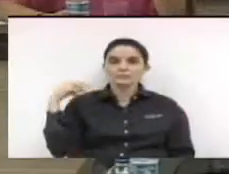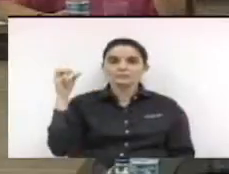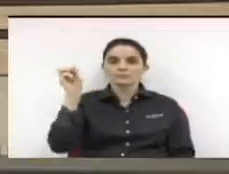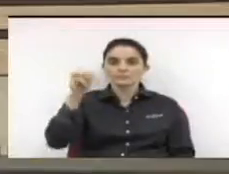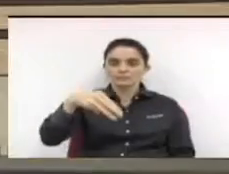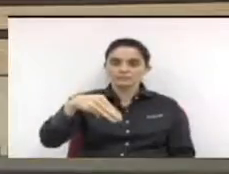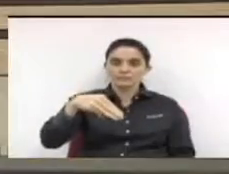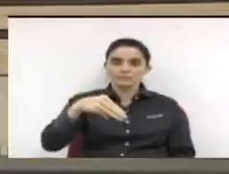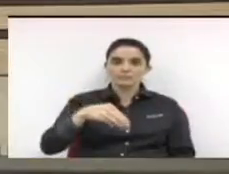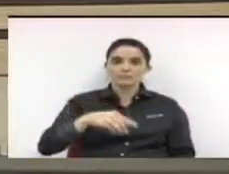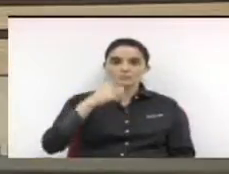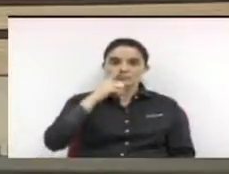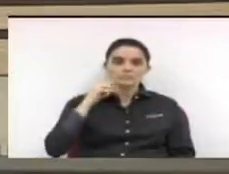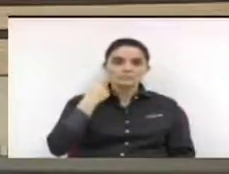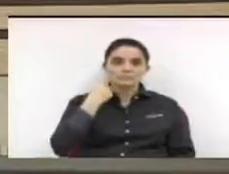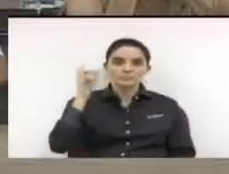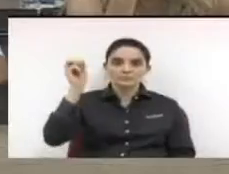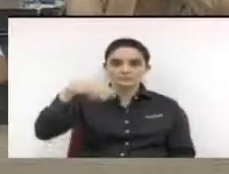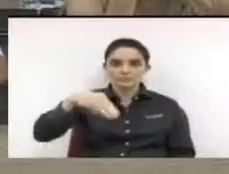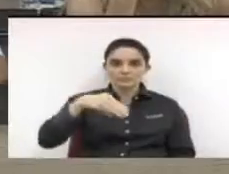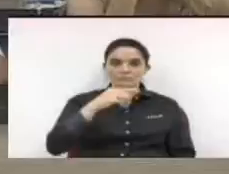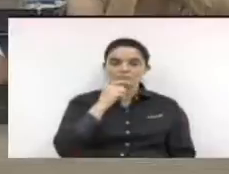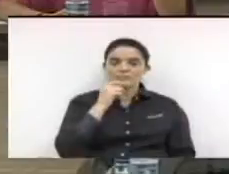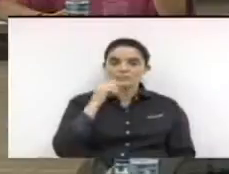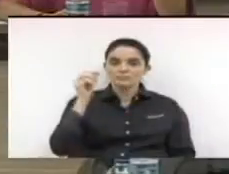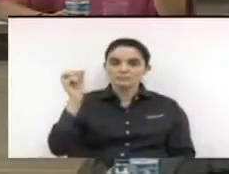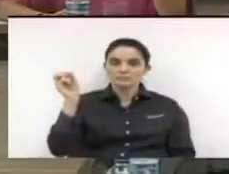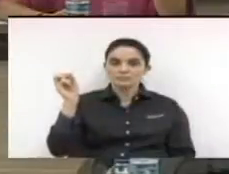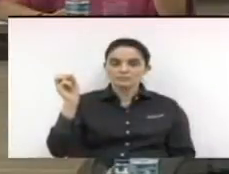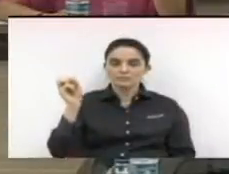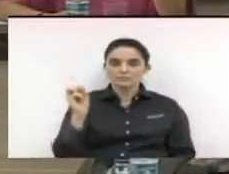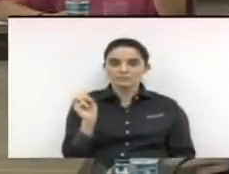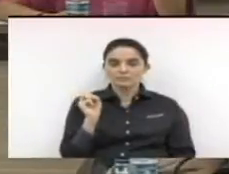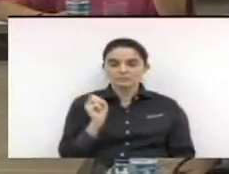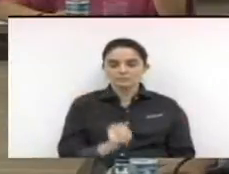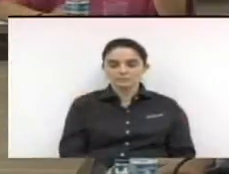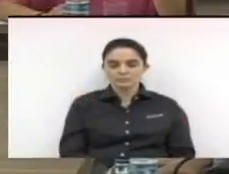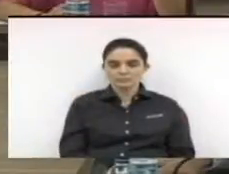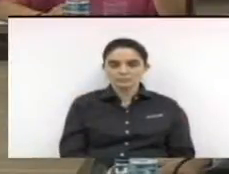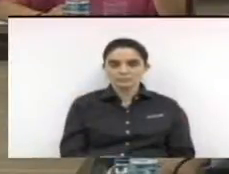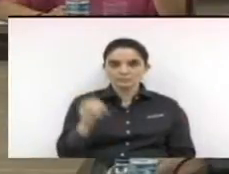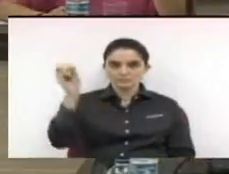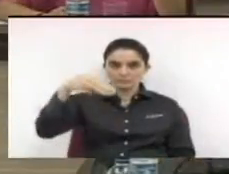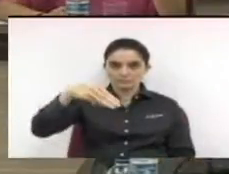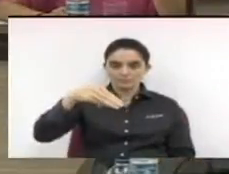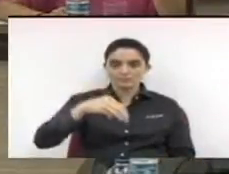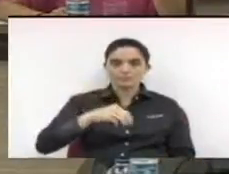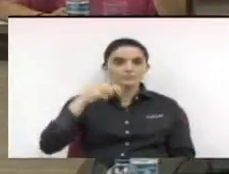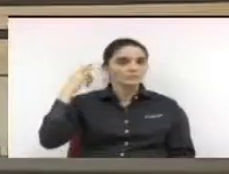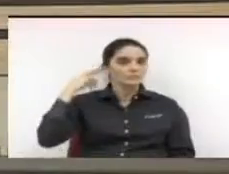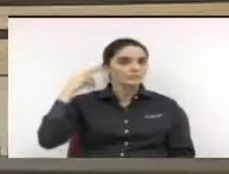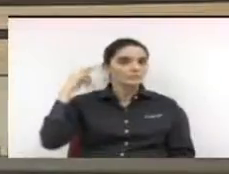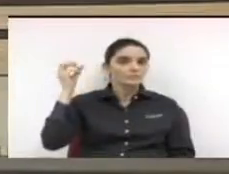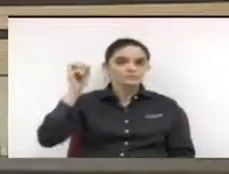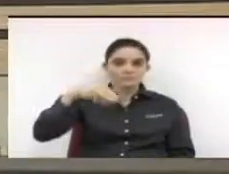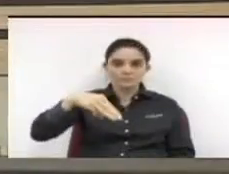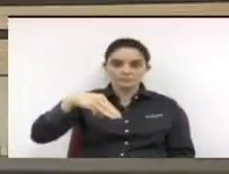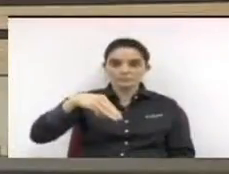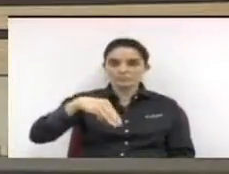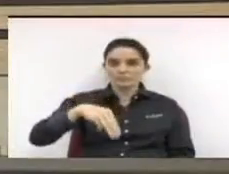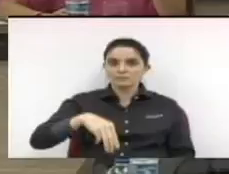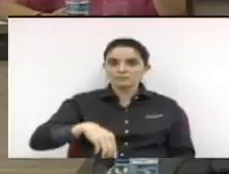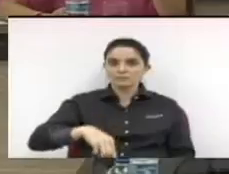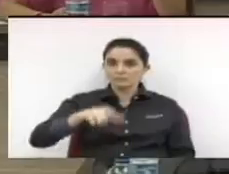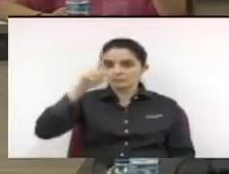Rosana sim Newton Santos sim Raul Nielsen sim Ronei Costa Martins sim